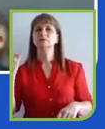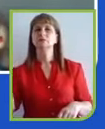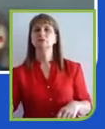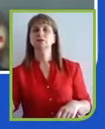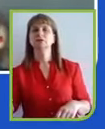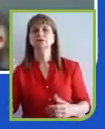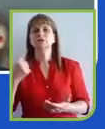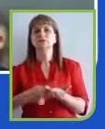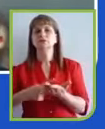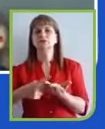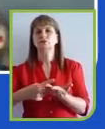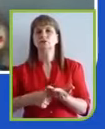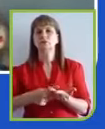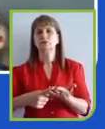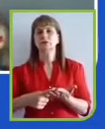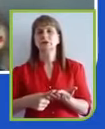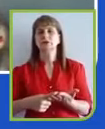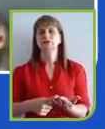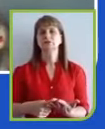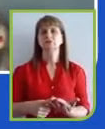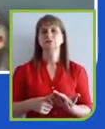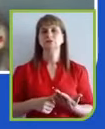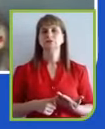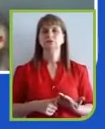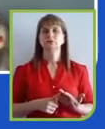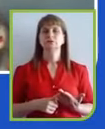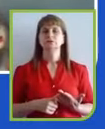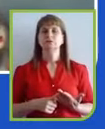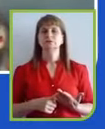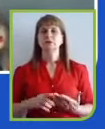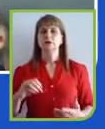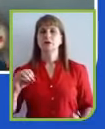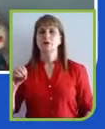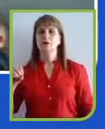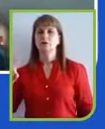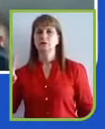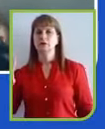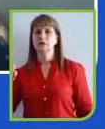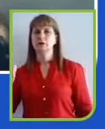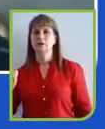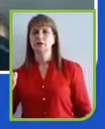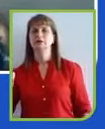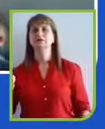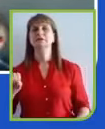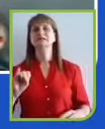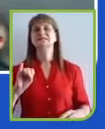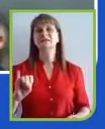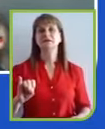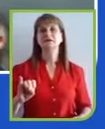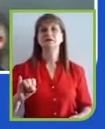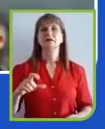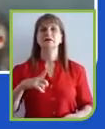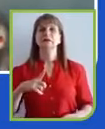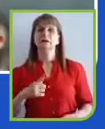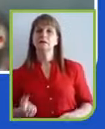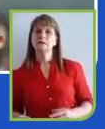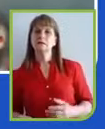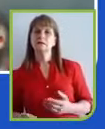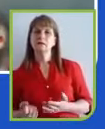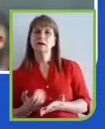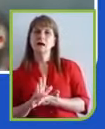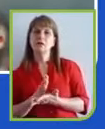ODS que originalmente não estava tão focado, ganhou força por conta da pandemia.